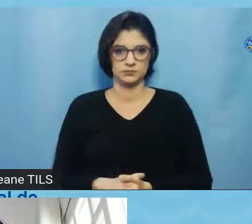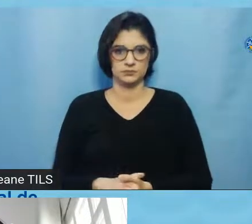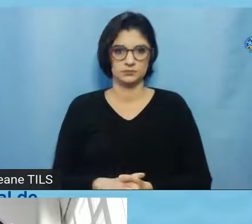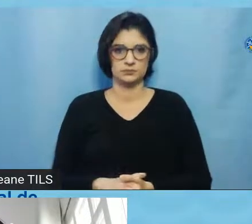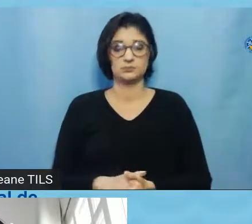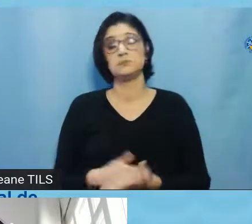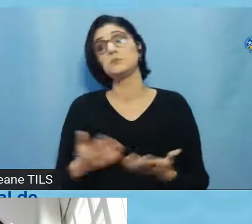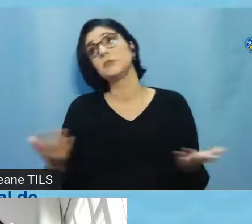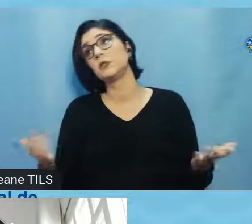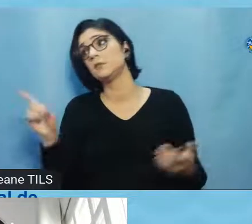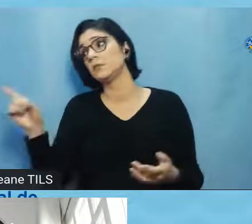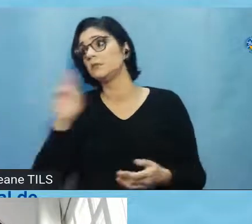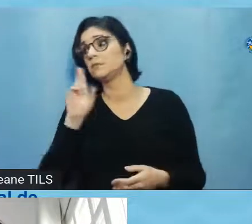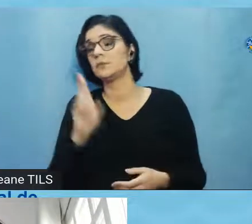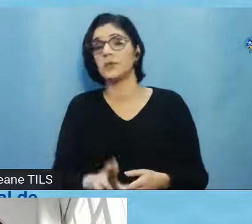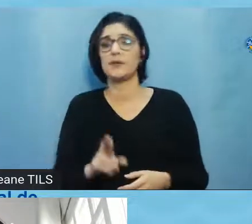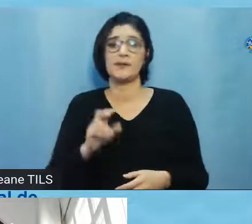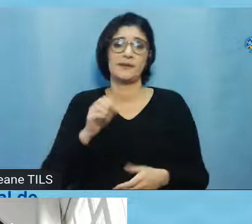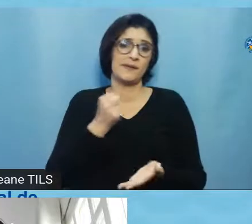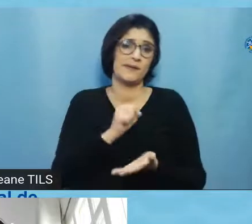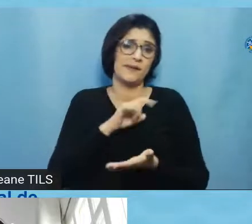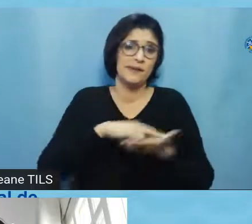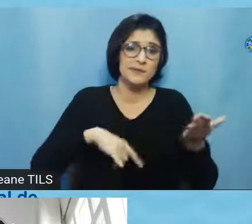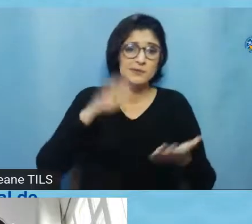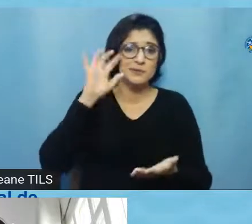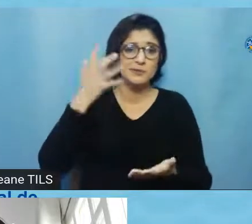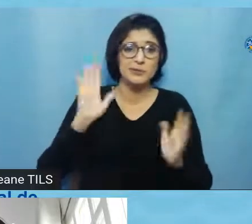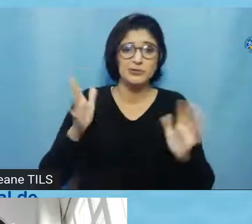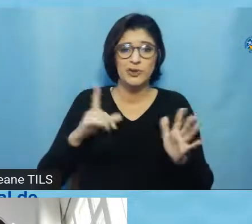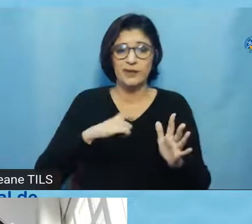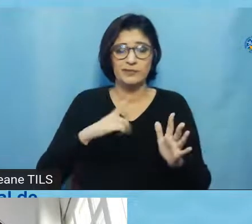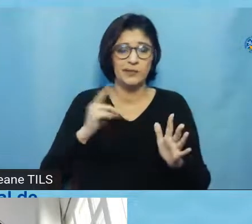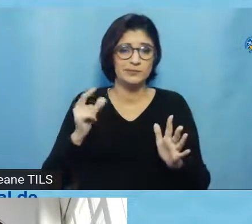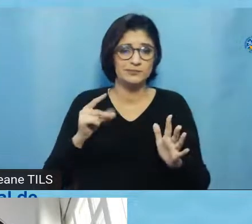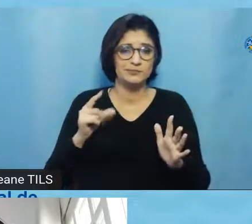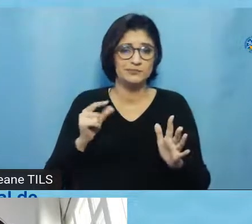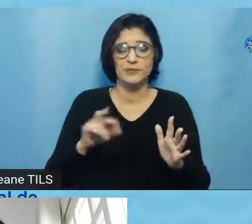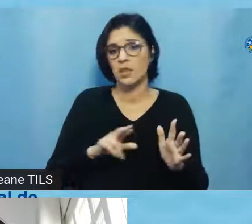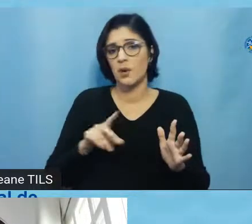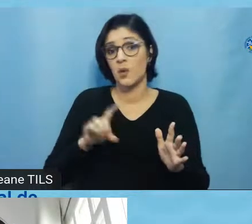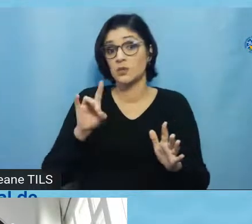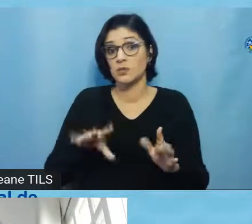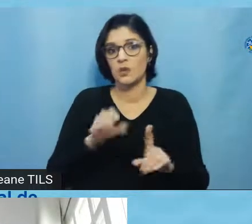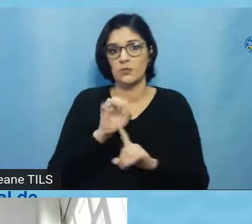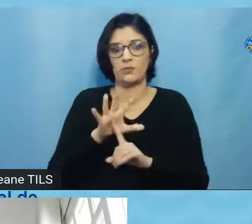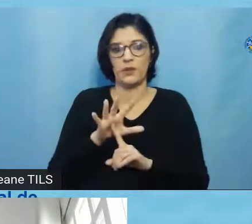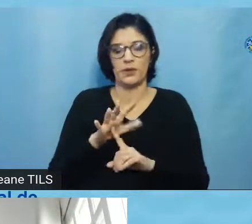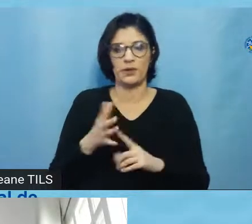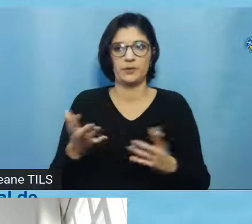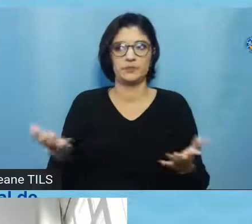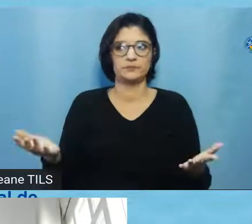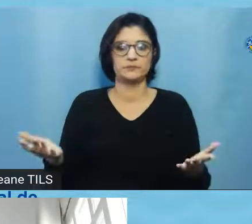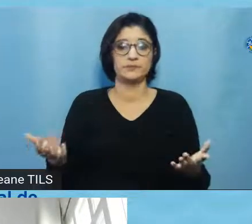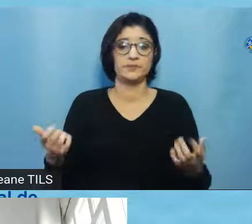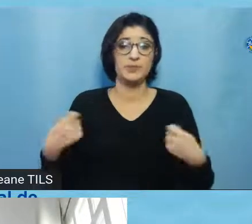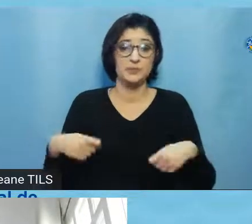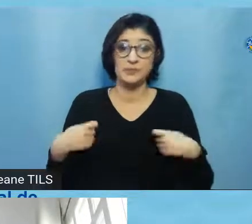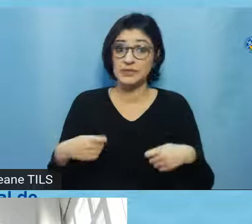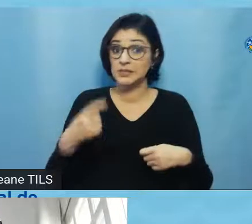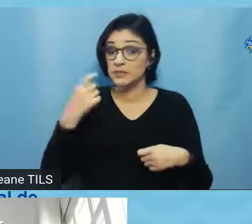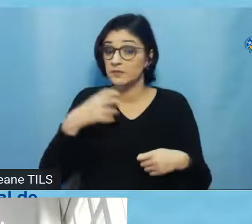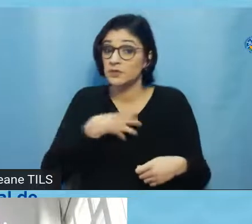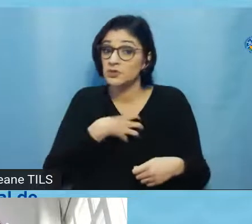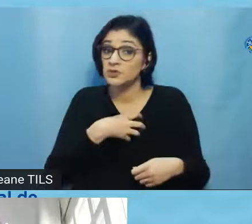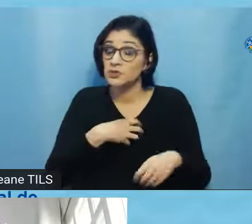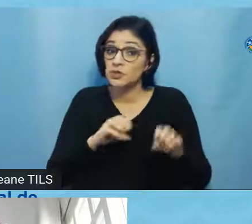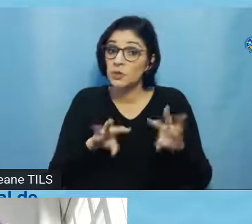falei, essa resolução já existe, na verdade, né? Não é uma resolução da UFPEL. A gente tem que pensar da maneira educativa, Então, não